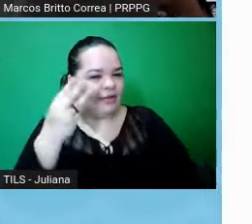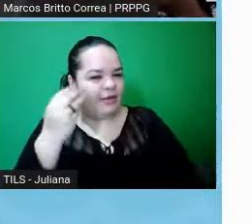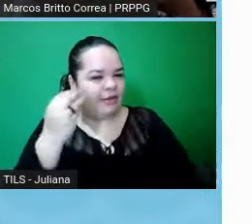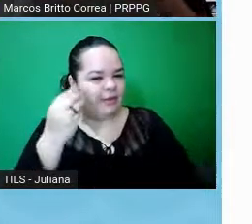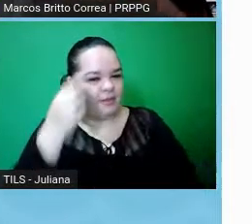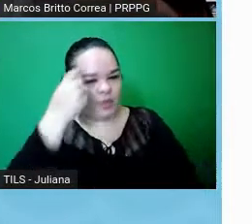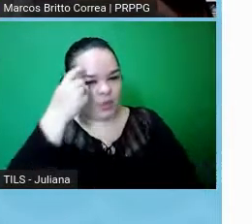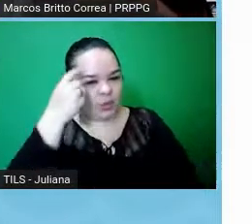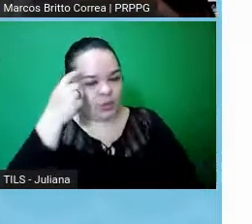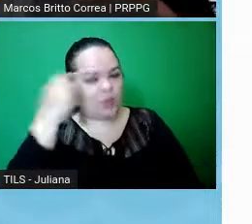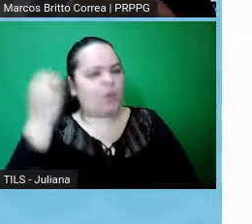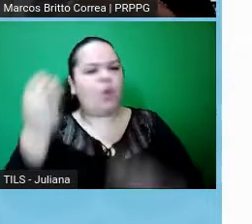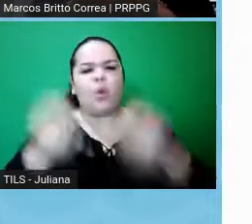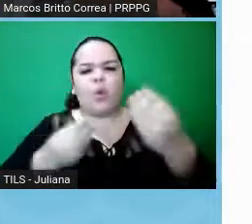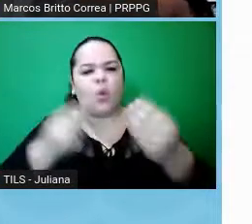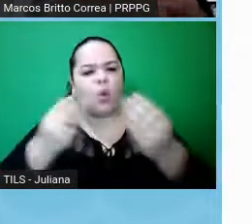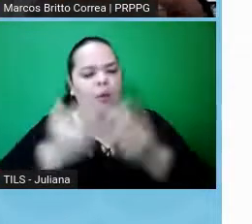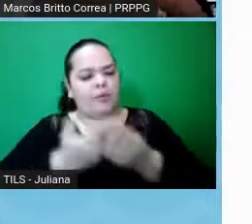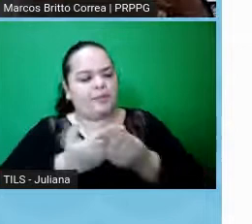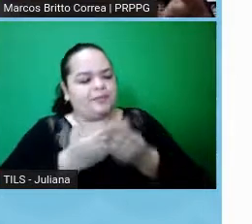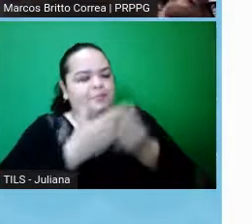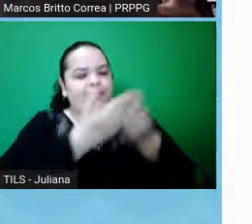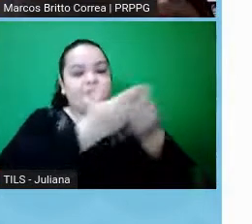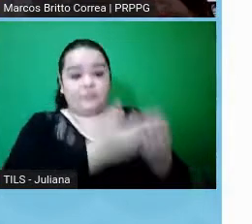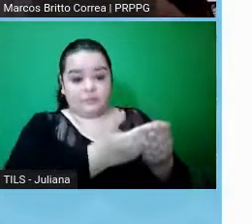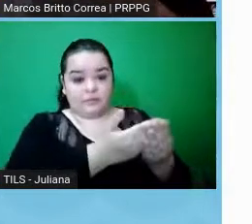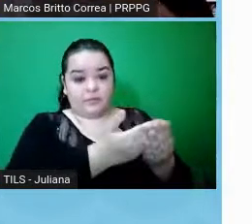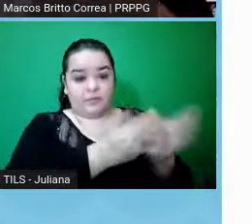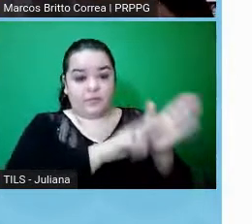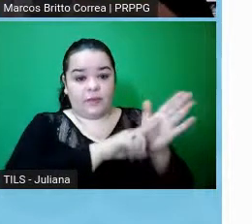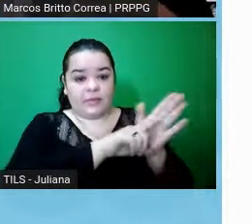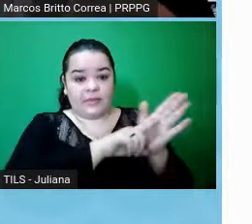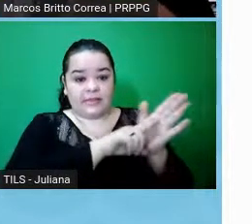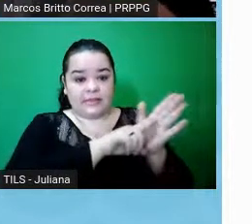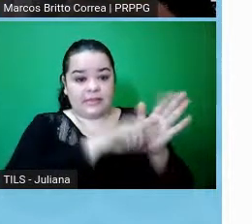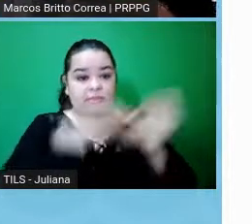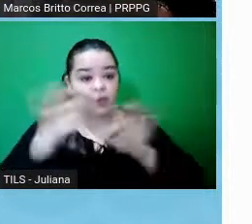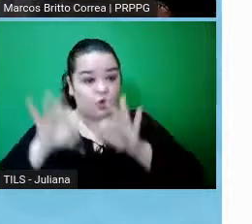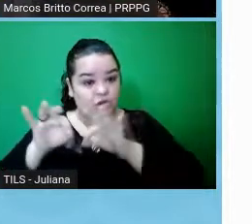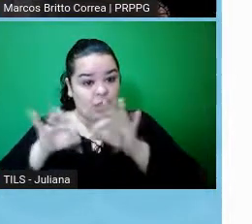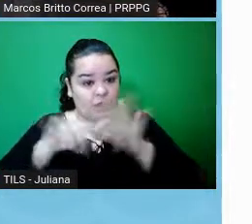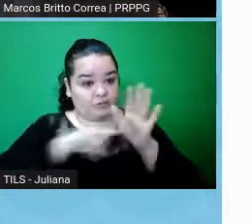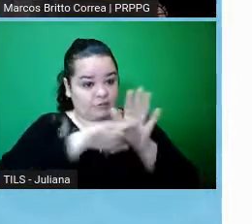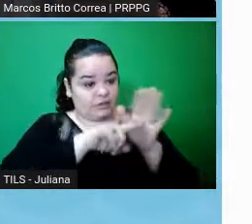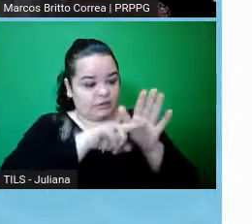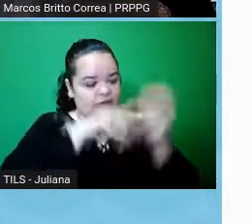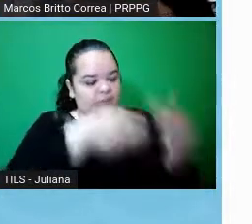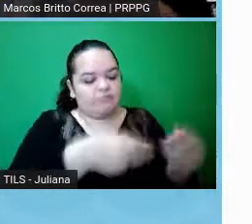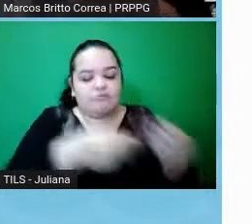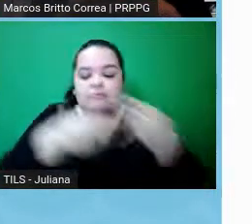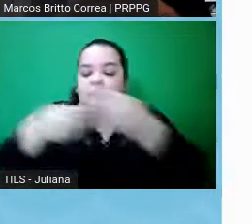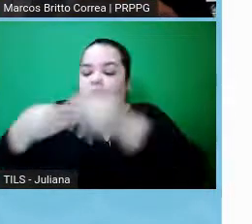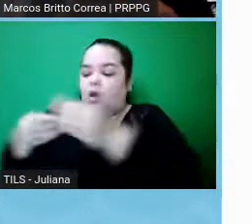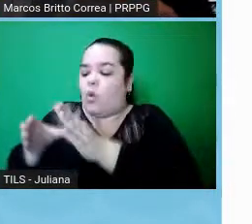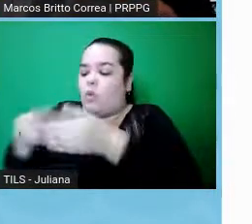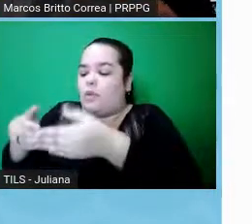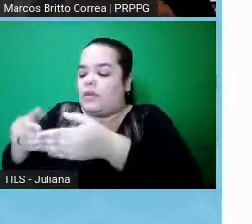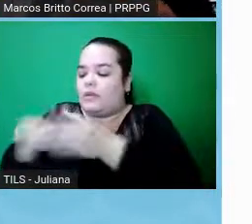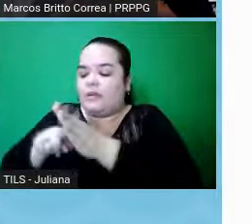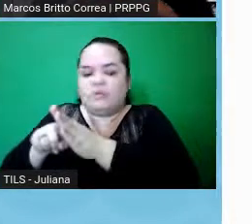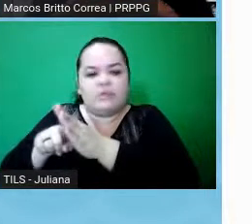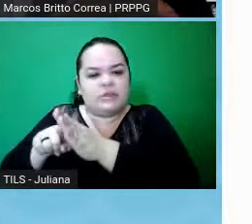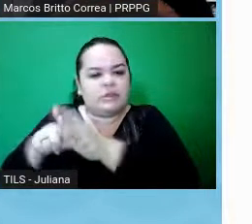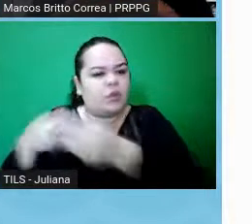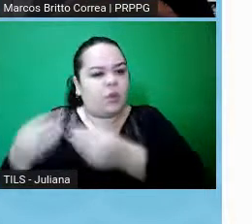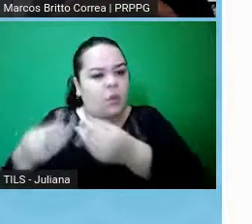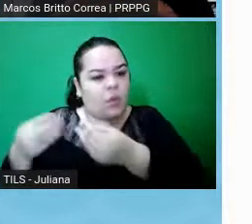de como submeter um projeto de pesquisa, então, em se enquadrando, né, o meu projeto, como eu submeto um projeto para um comitê de ética em pesquisa. Tá, então